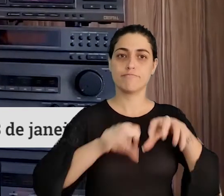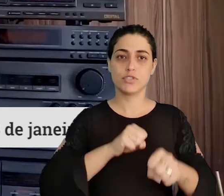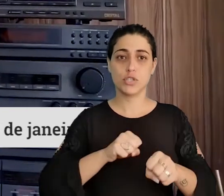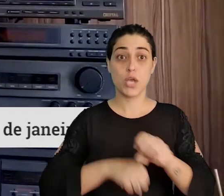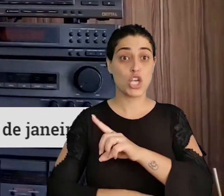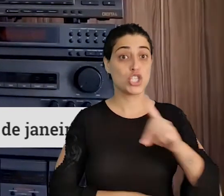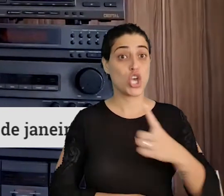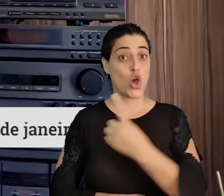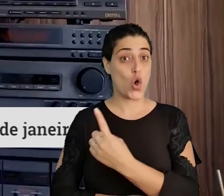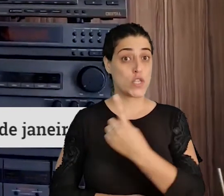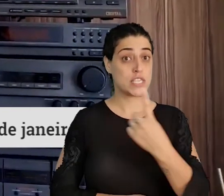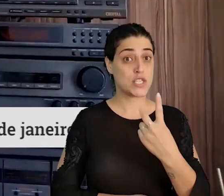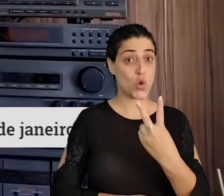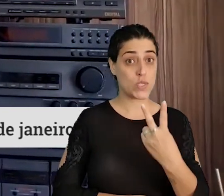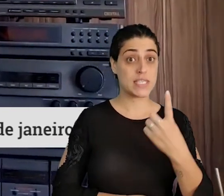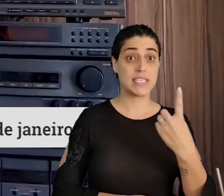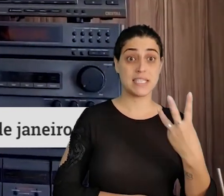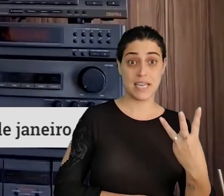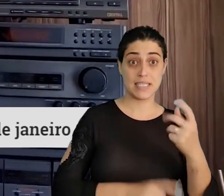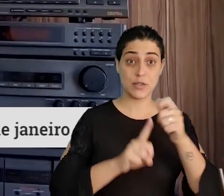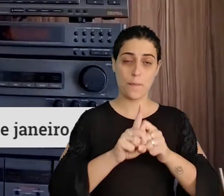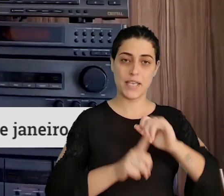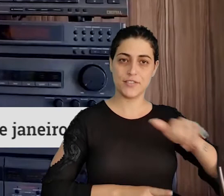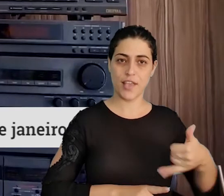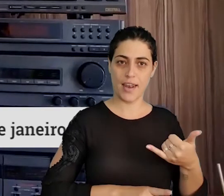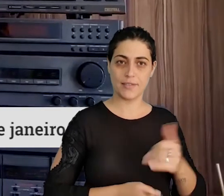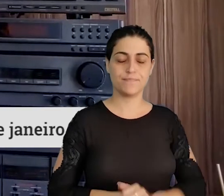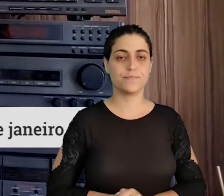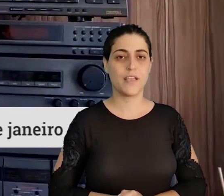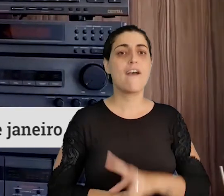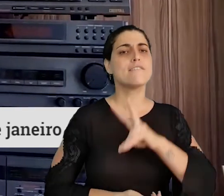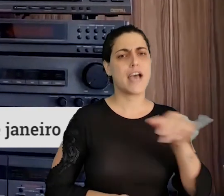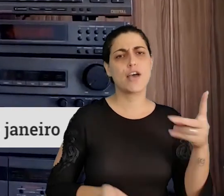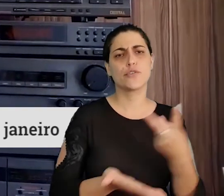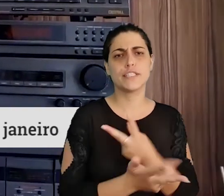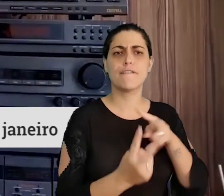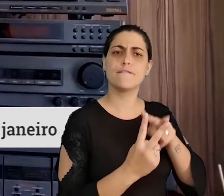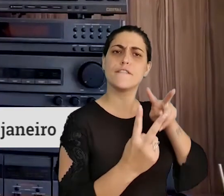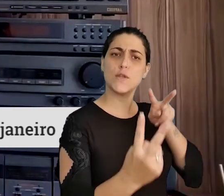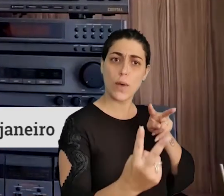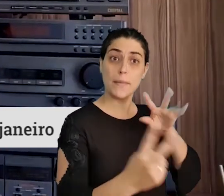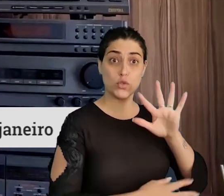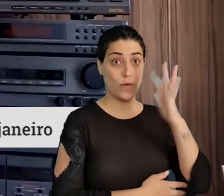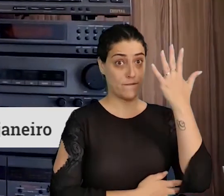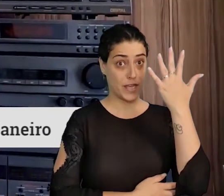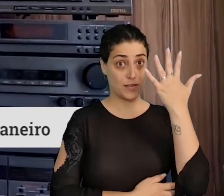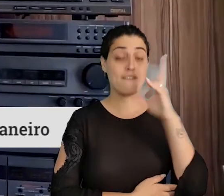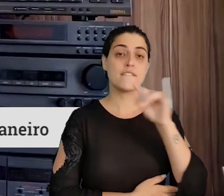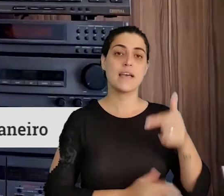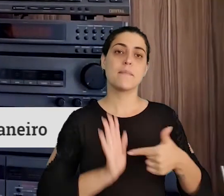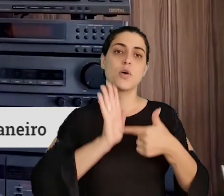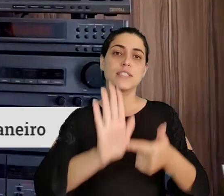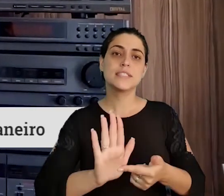realizadas nos dias 11, 12 e 13 de janeiro. As celebrações unificadas serão feitas virtualmente